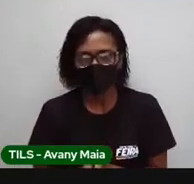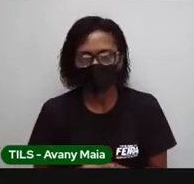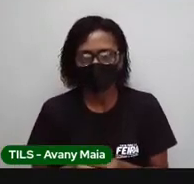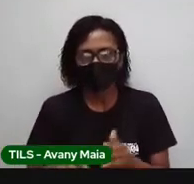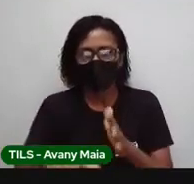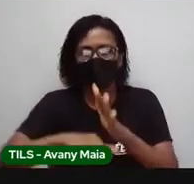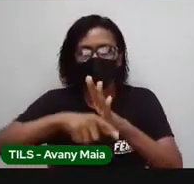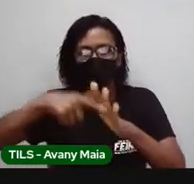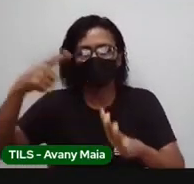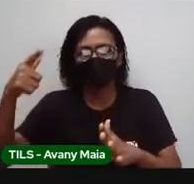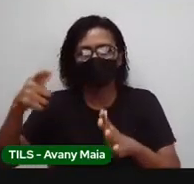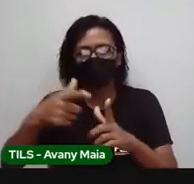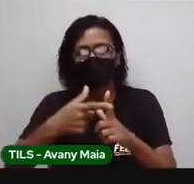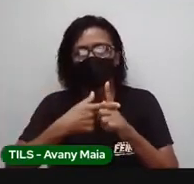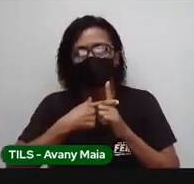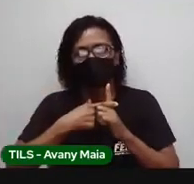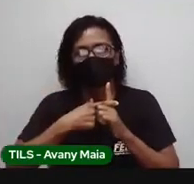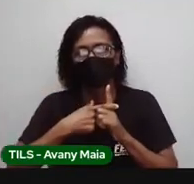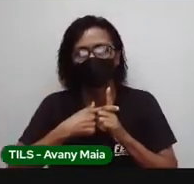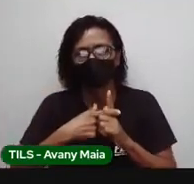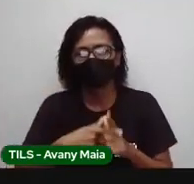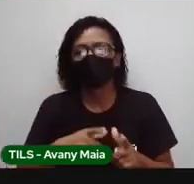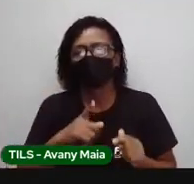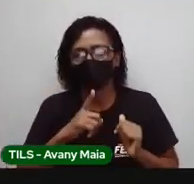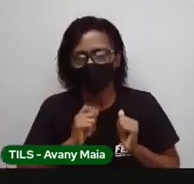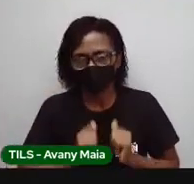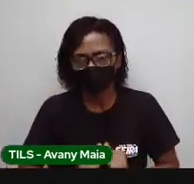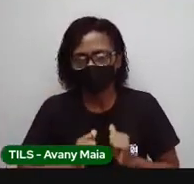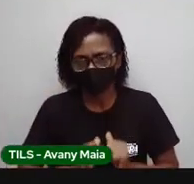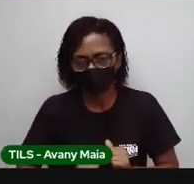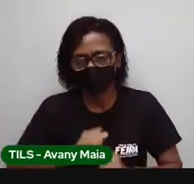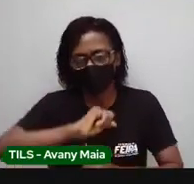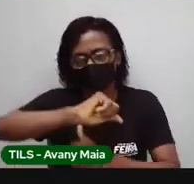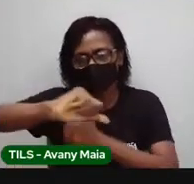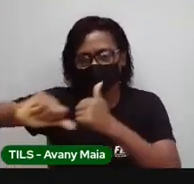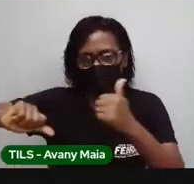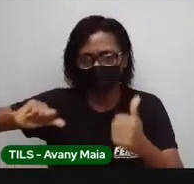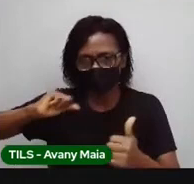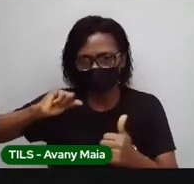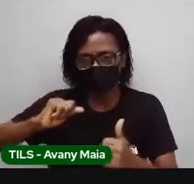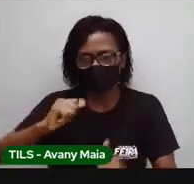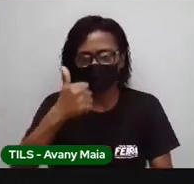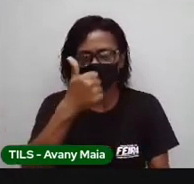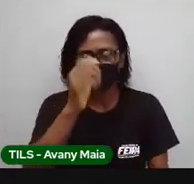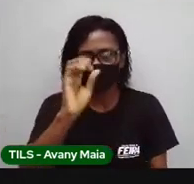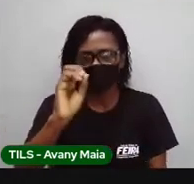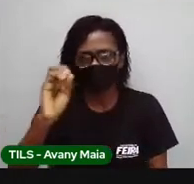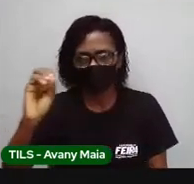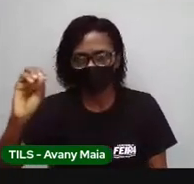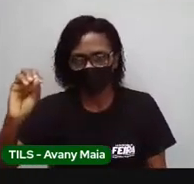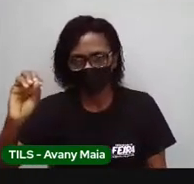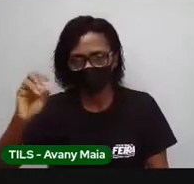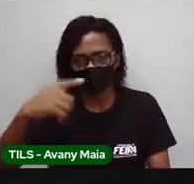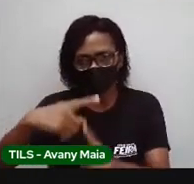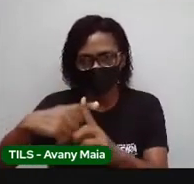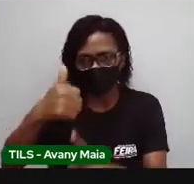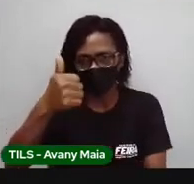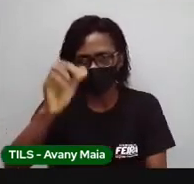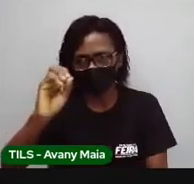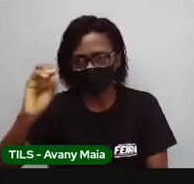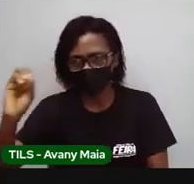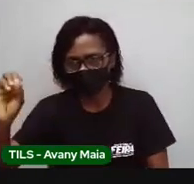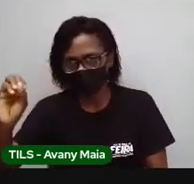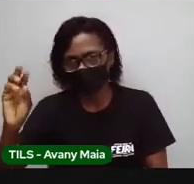quilograma, eu troco também por mil gramas. E agora, eu faço uma soma. Mil gramas mais mil gramas